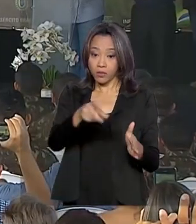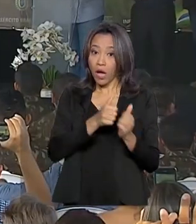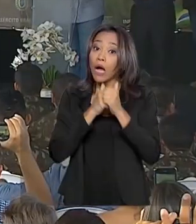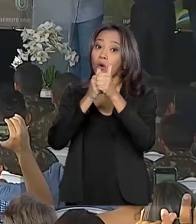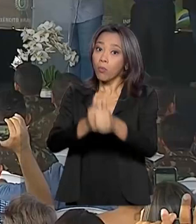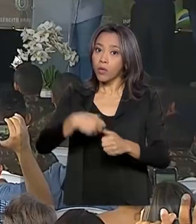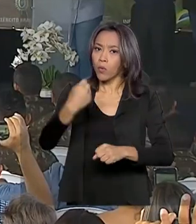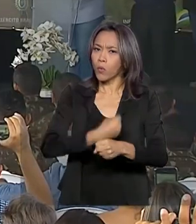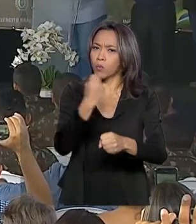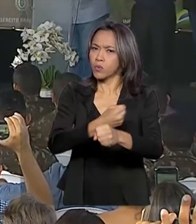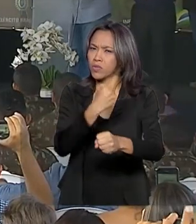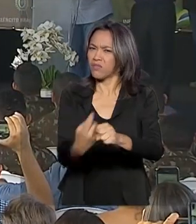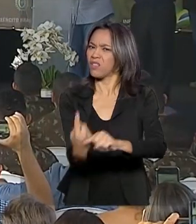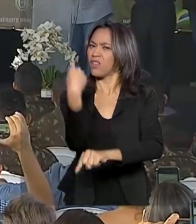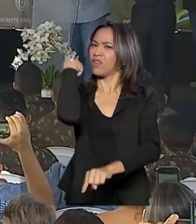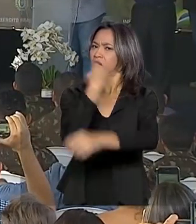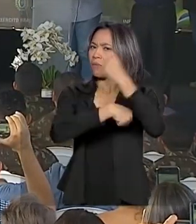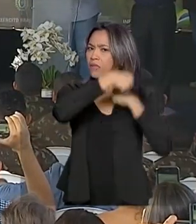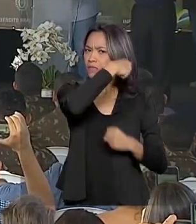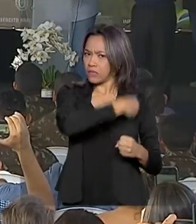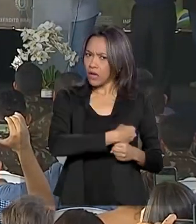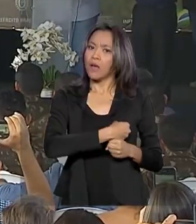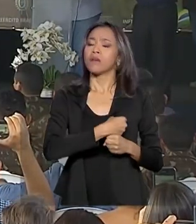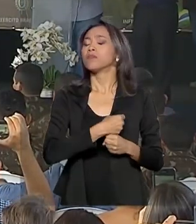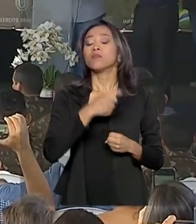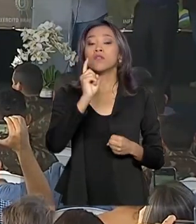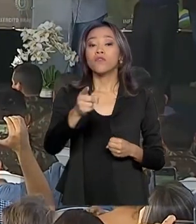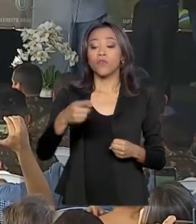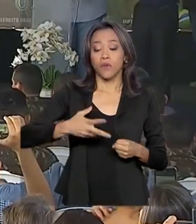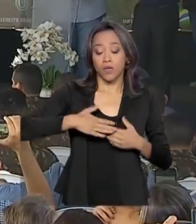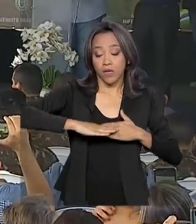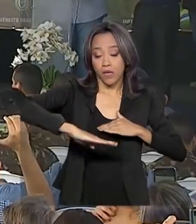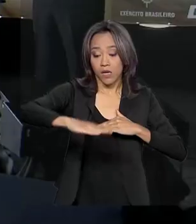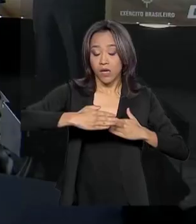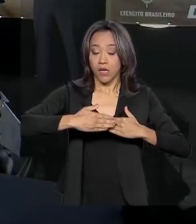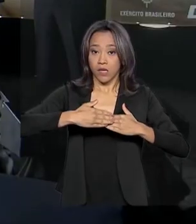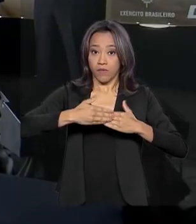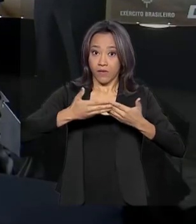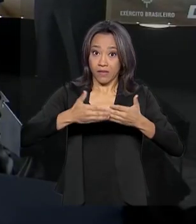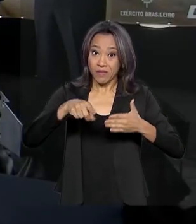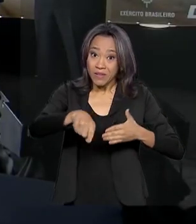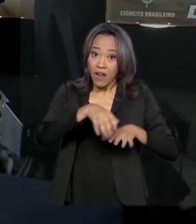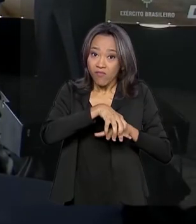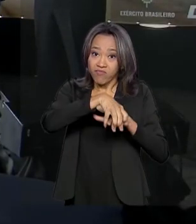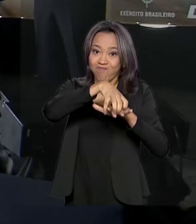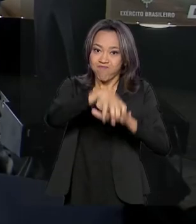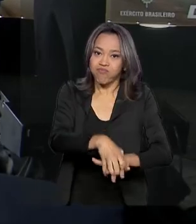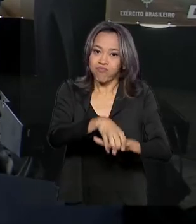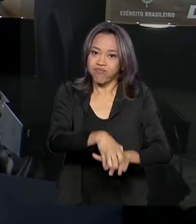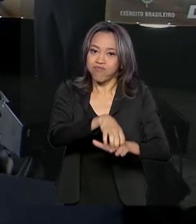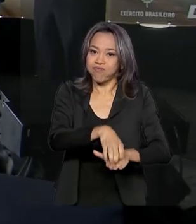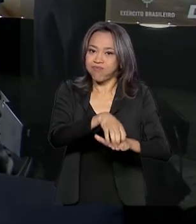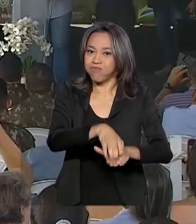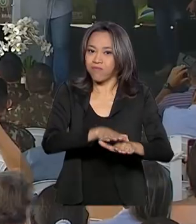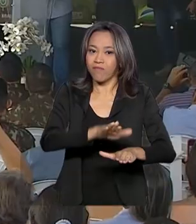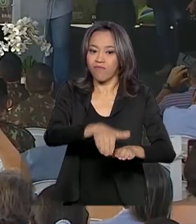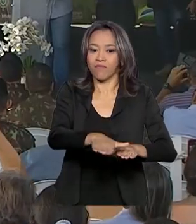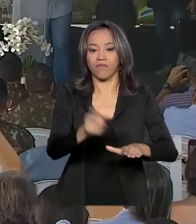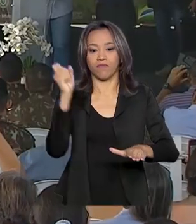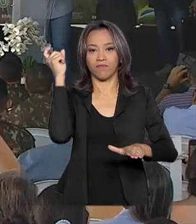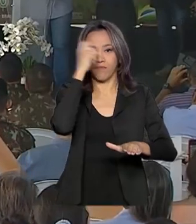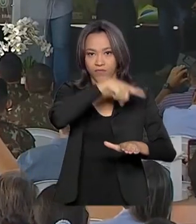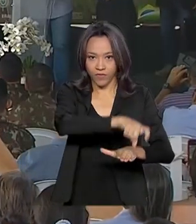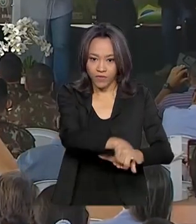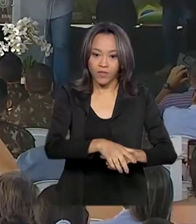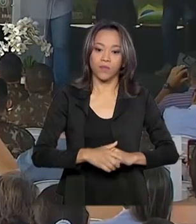obra desde o ano passado, quando as condições do trecho inaugurado deixavam caminhoneiros praticamente ilhados por dias. A equipe